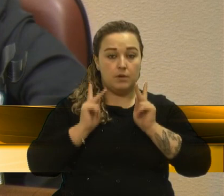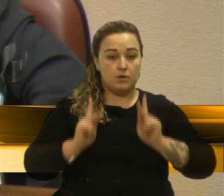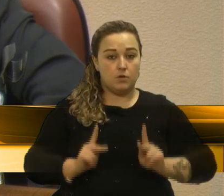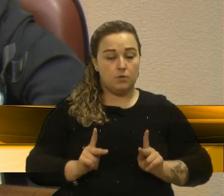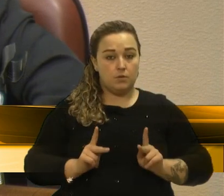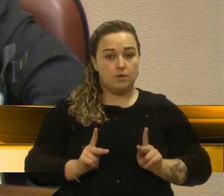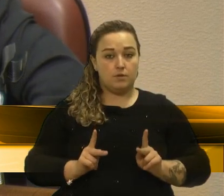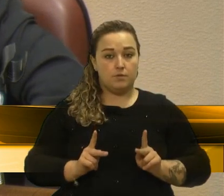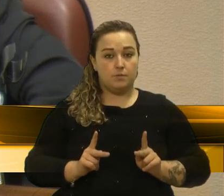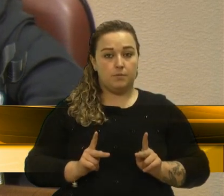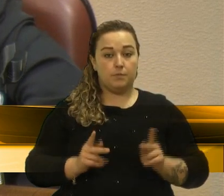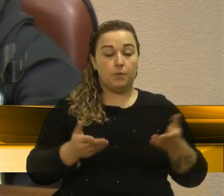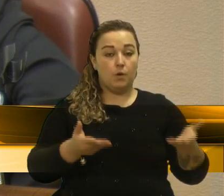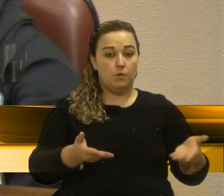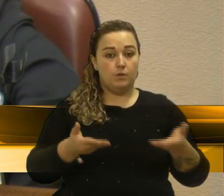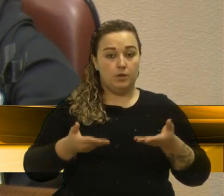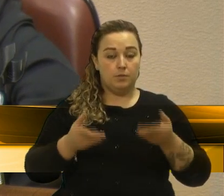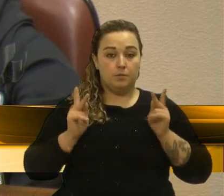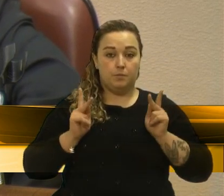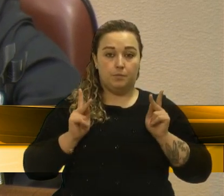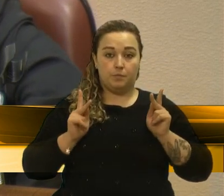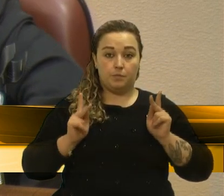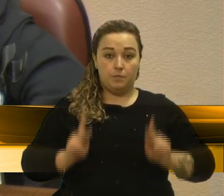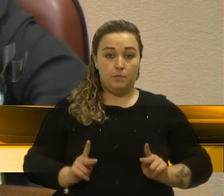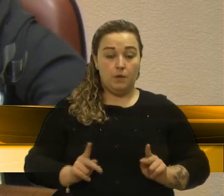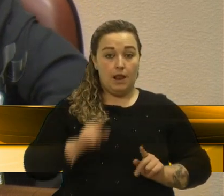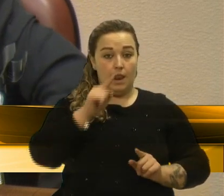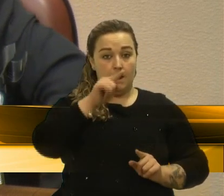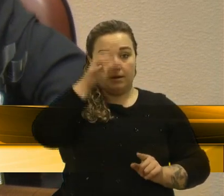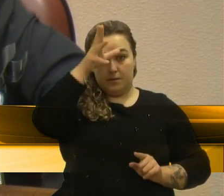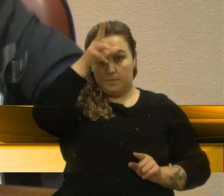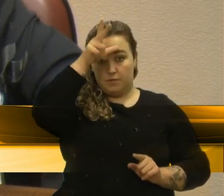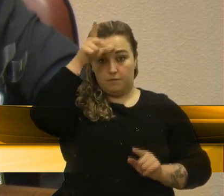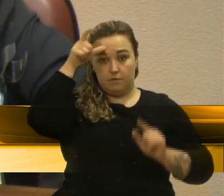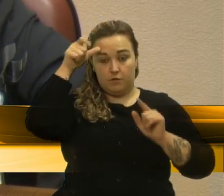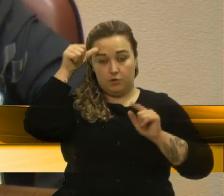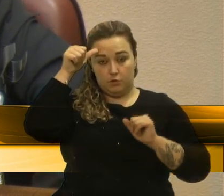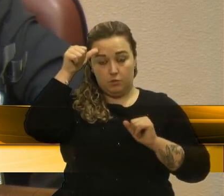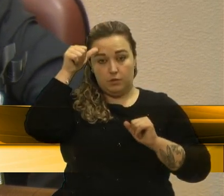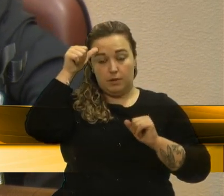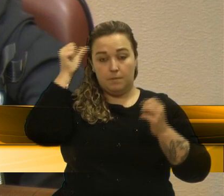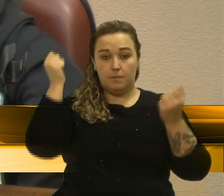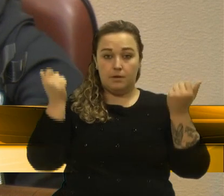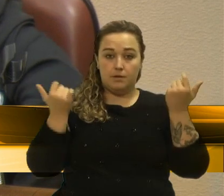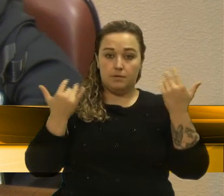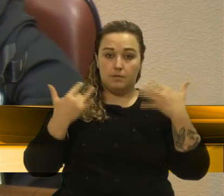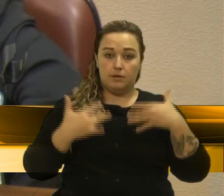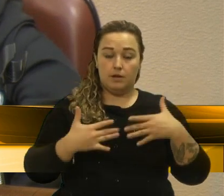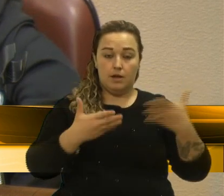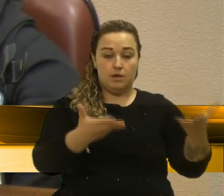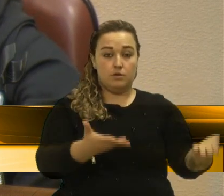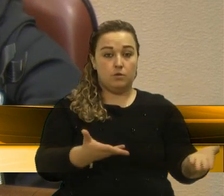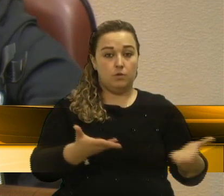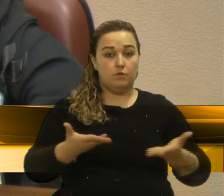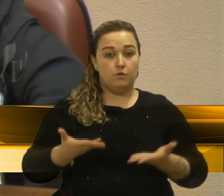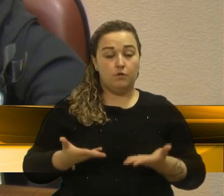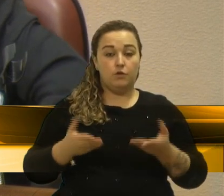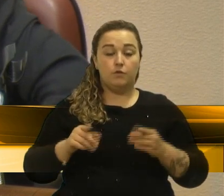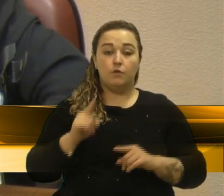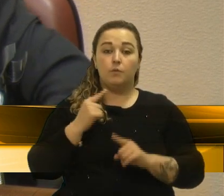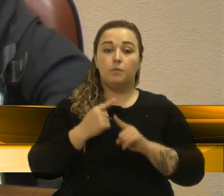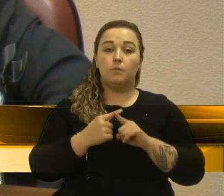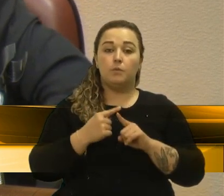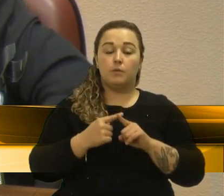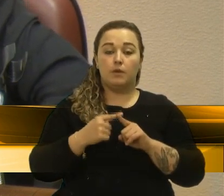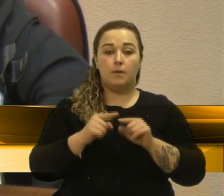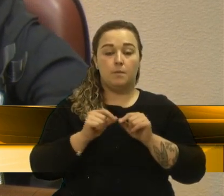Convidamos essas pessoas lá na prefeitura, no auditório, e esse convite foi justamente para fazermos